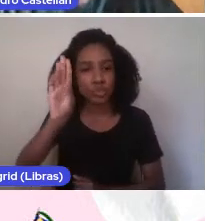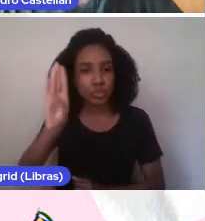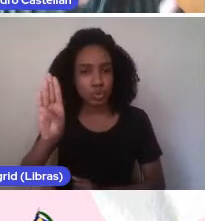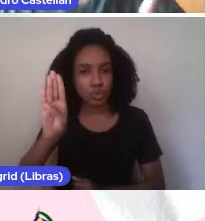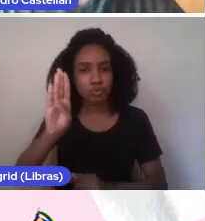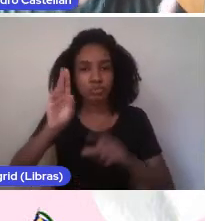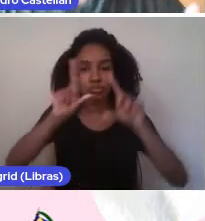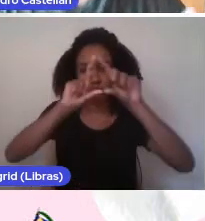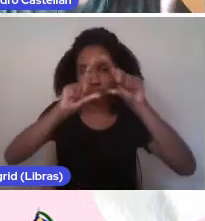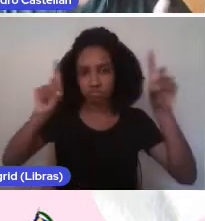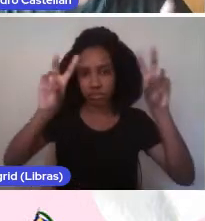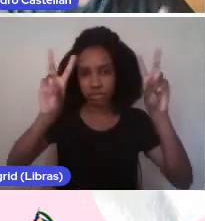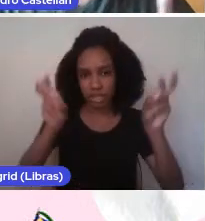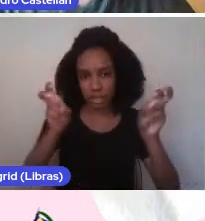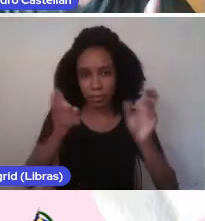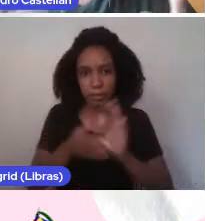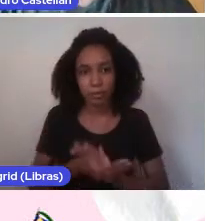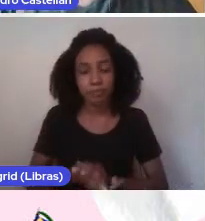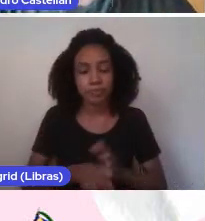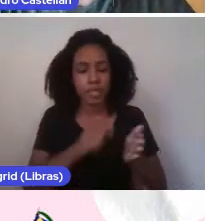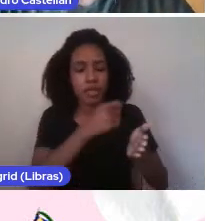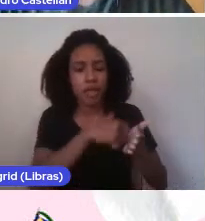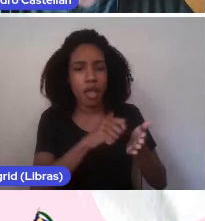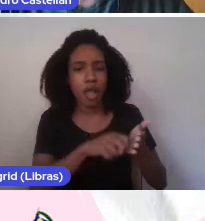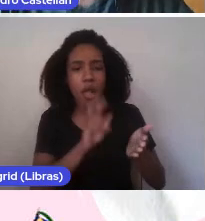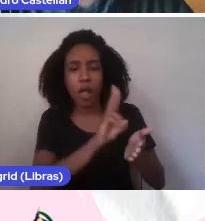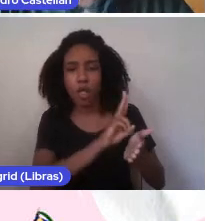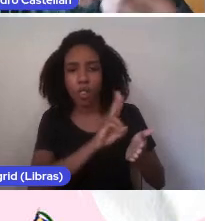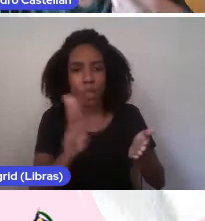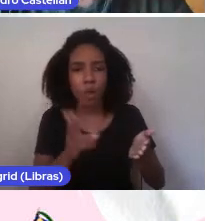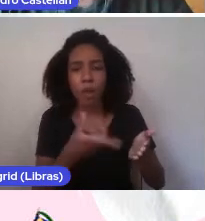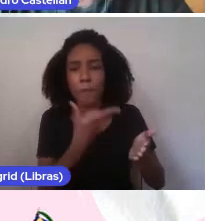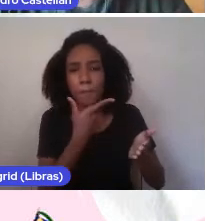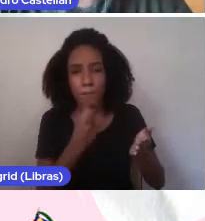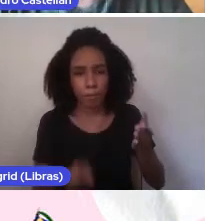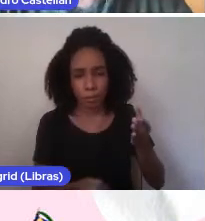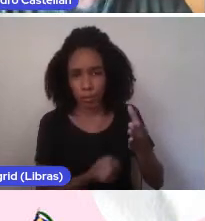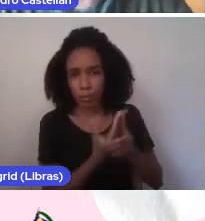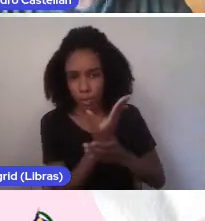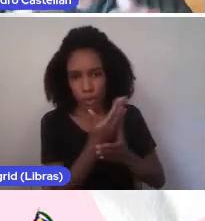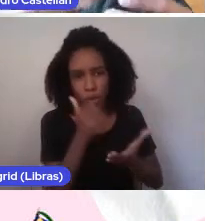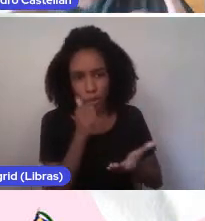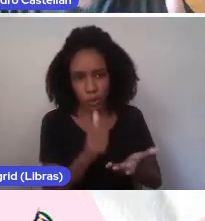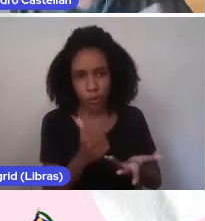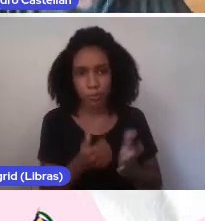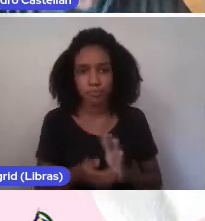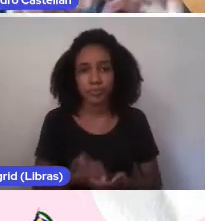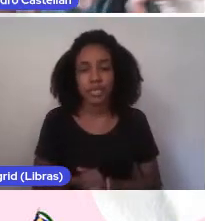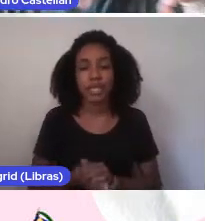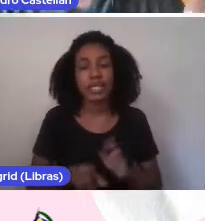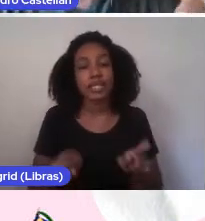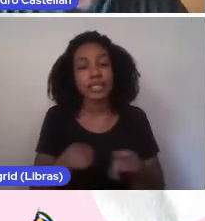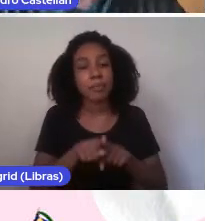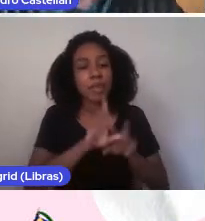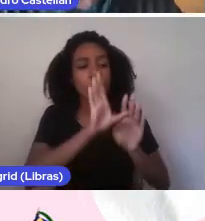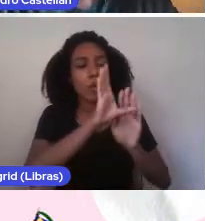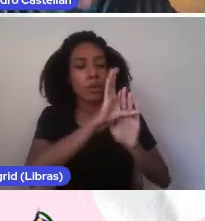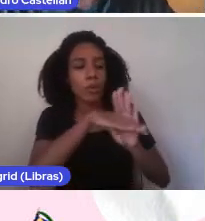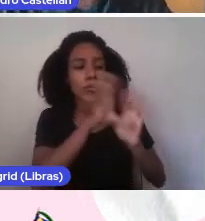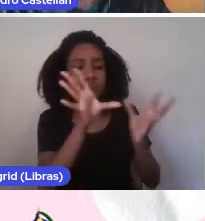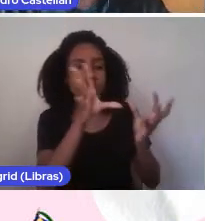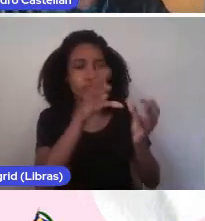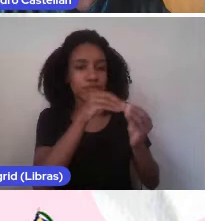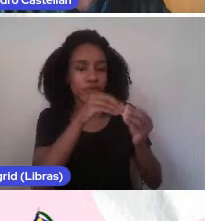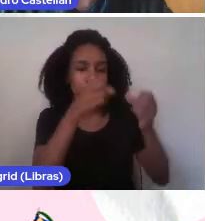autorias, o nome completo de cada um dos autores e autoras e o mini currículo dos mesmos, descrição que aparecerá na